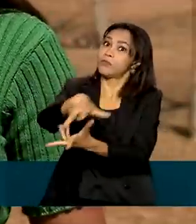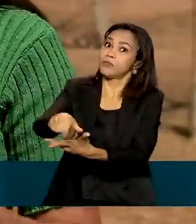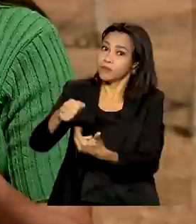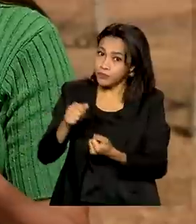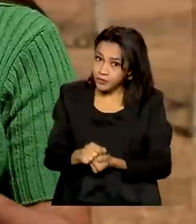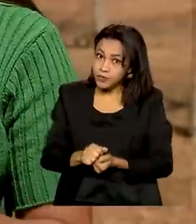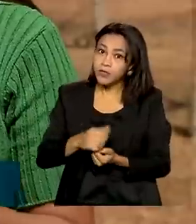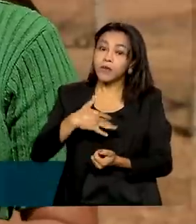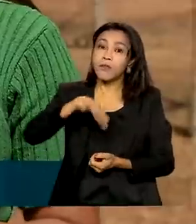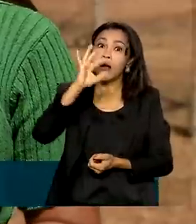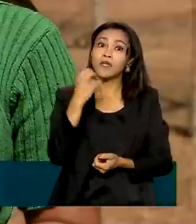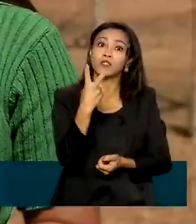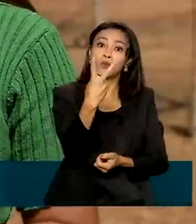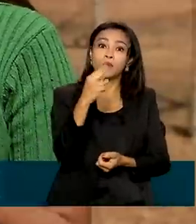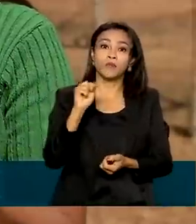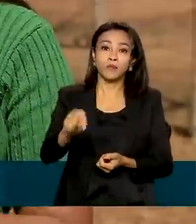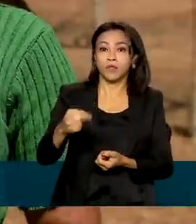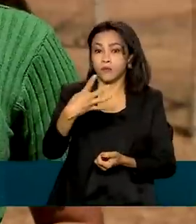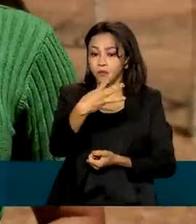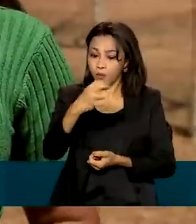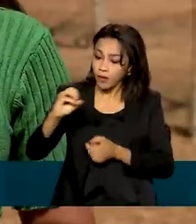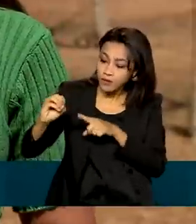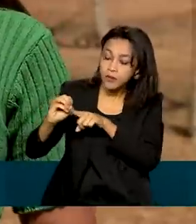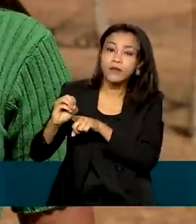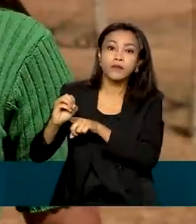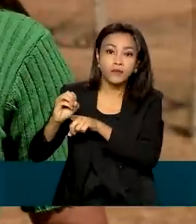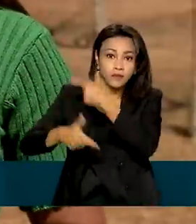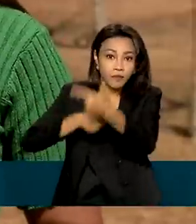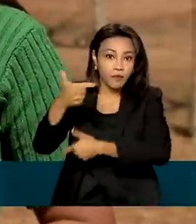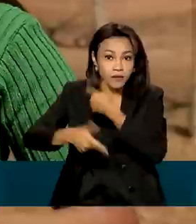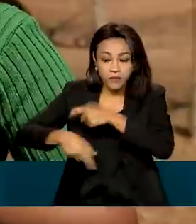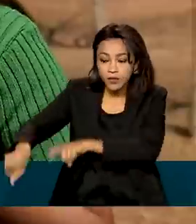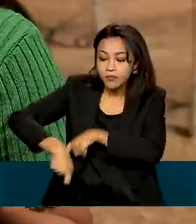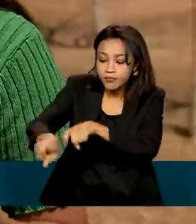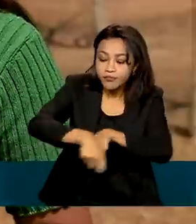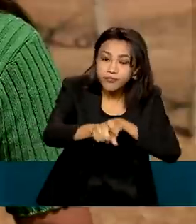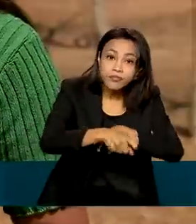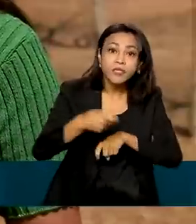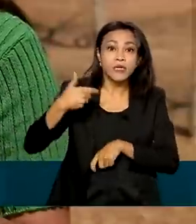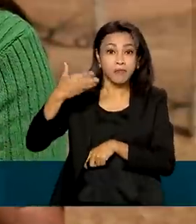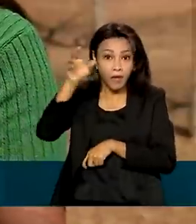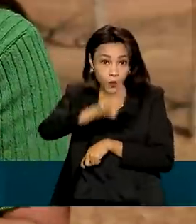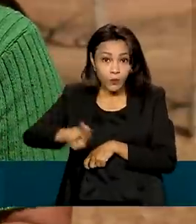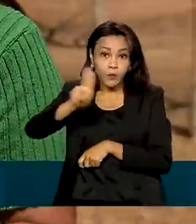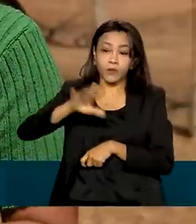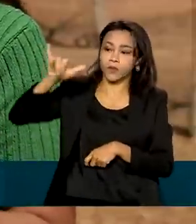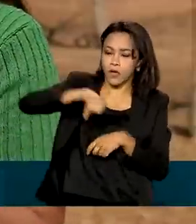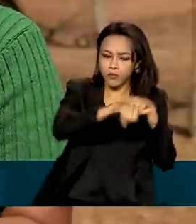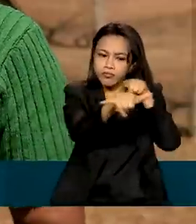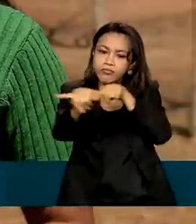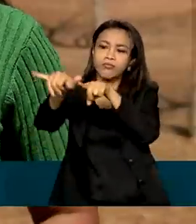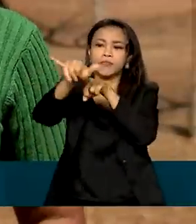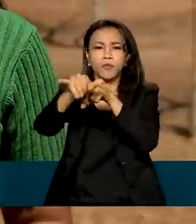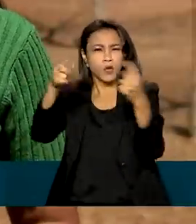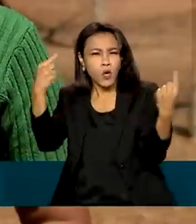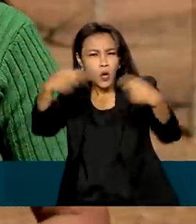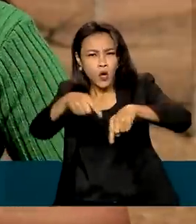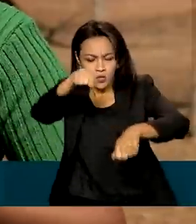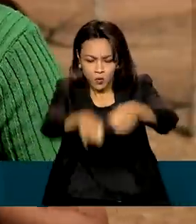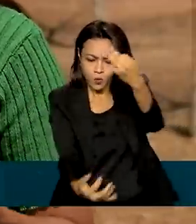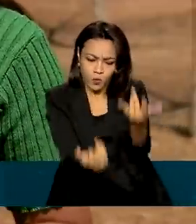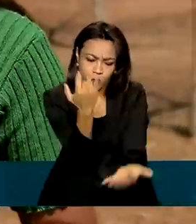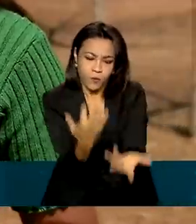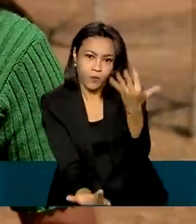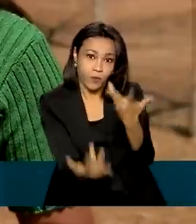2.400 aeronaves atuando em lavouras. E, para serem utilizadas nas operações de combate ao fogo,